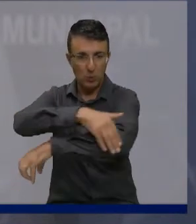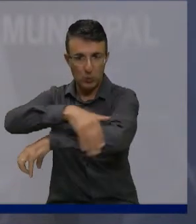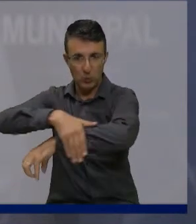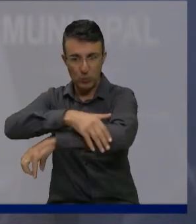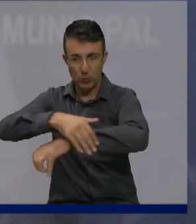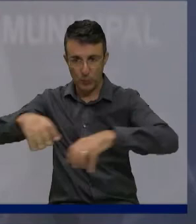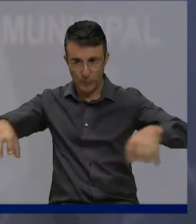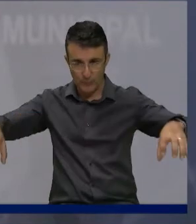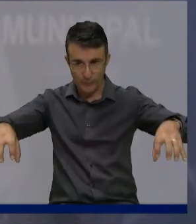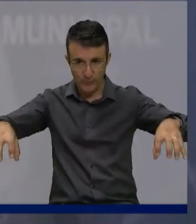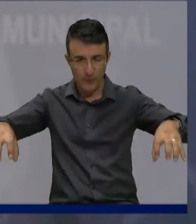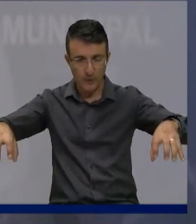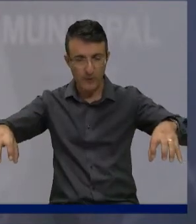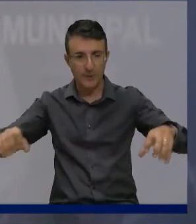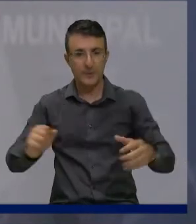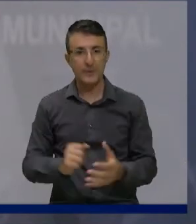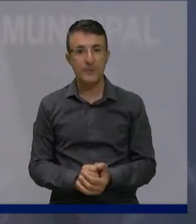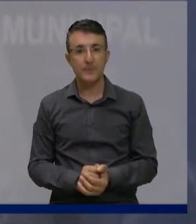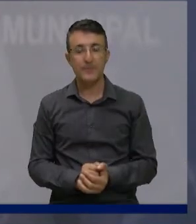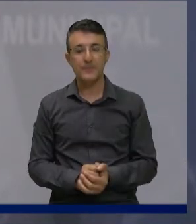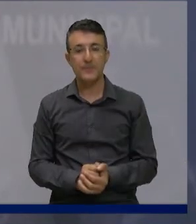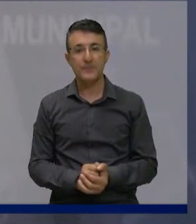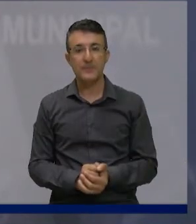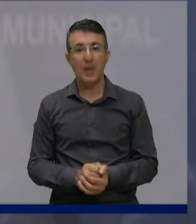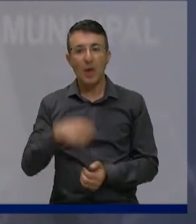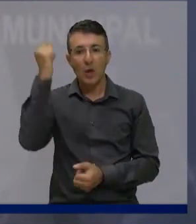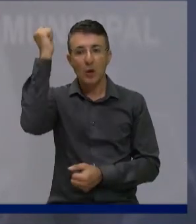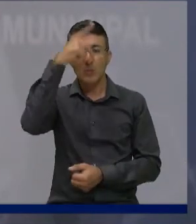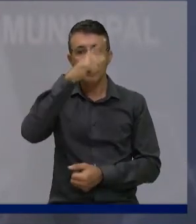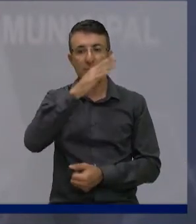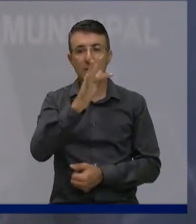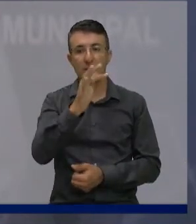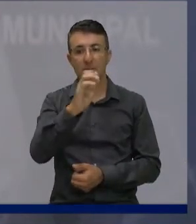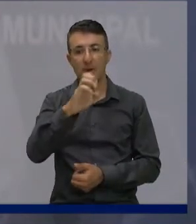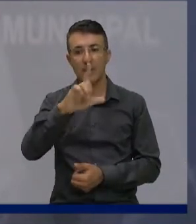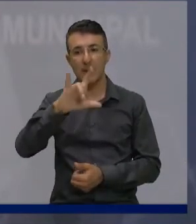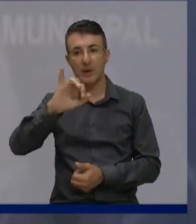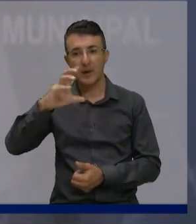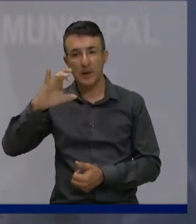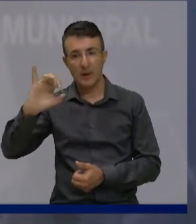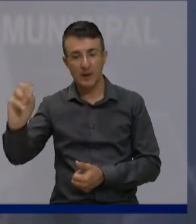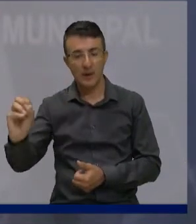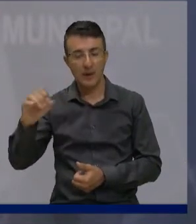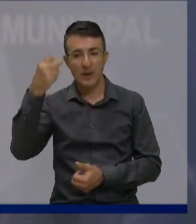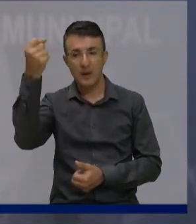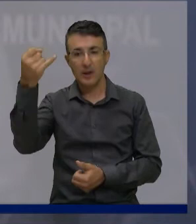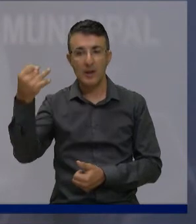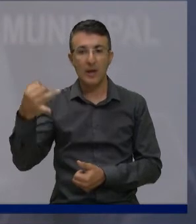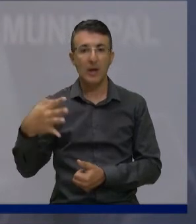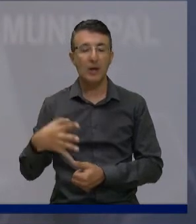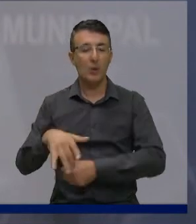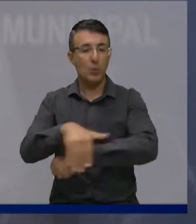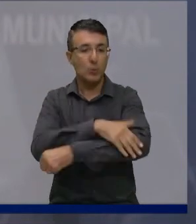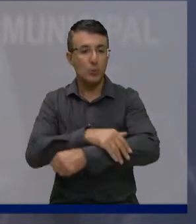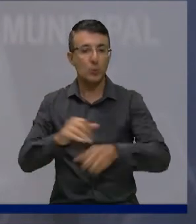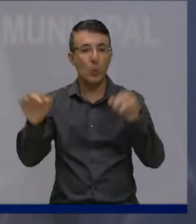o prefeito Felício esteve no local falando que a obra vai sair e está o link abaixo.